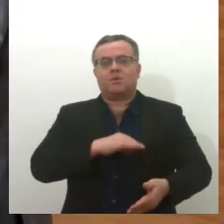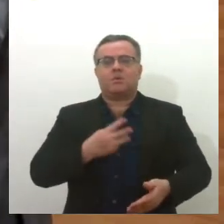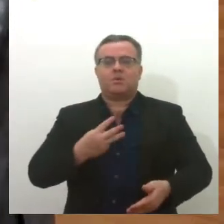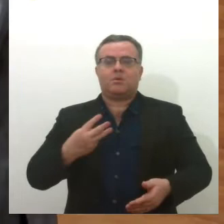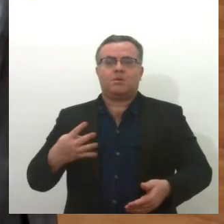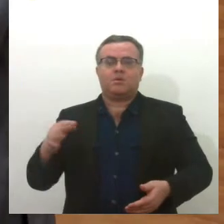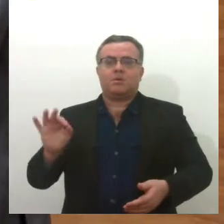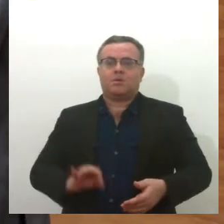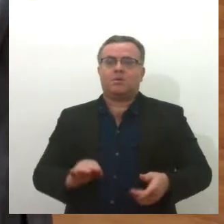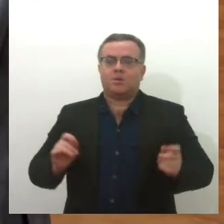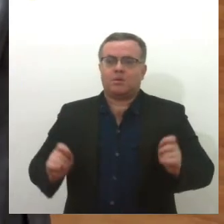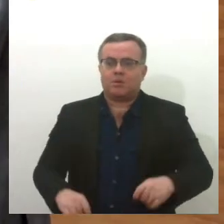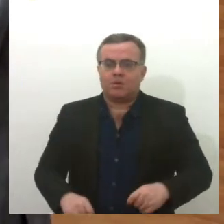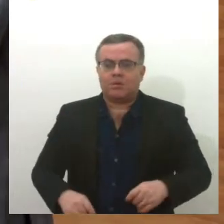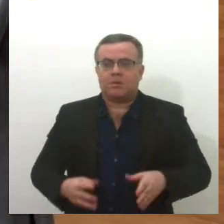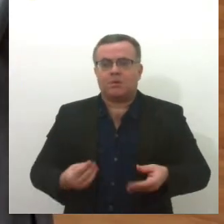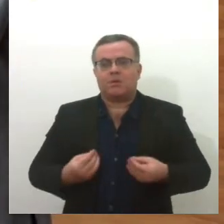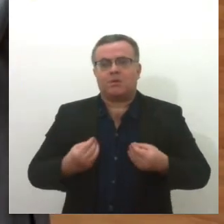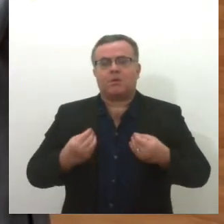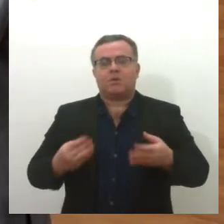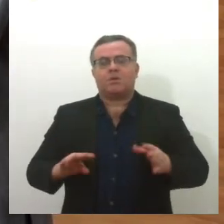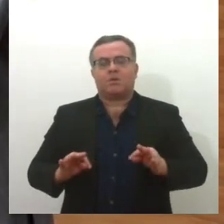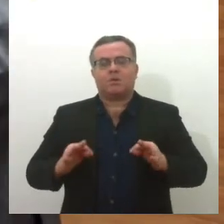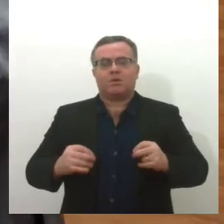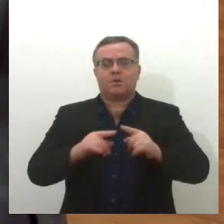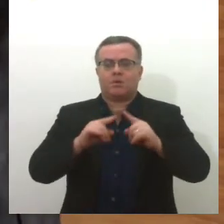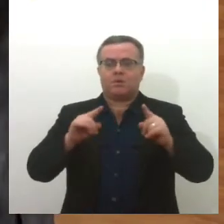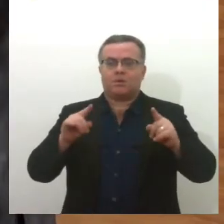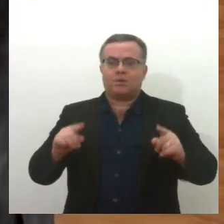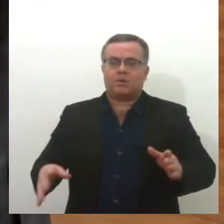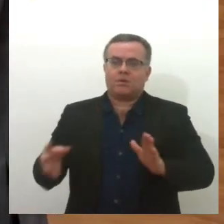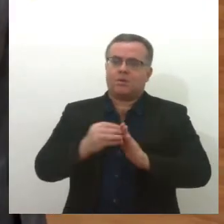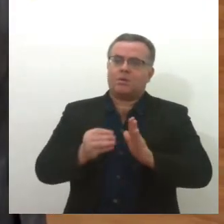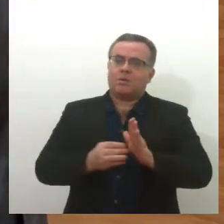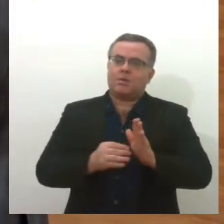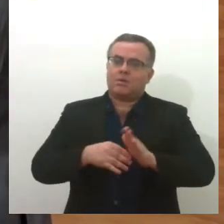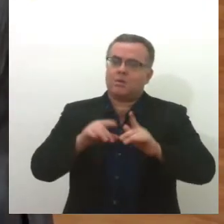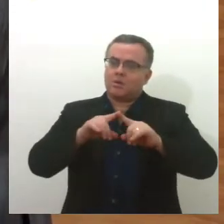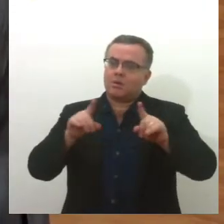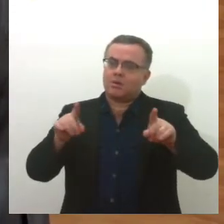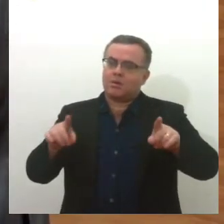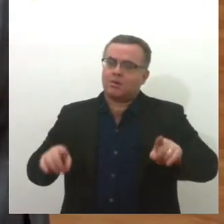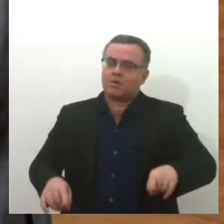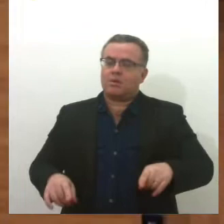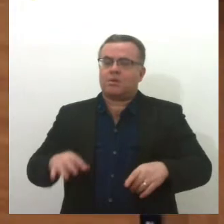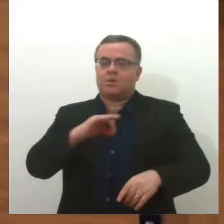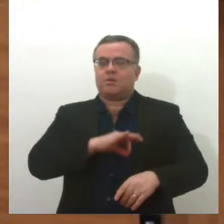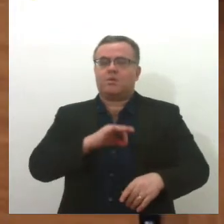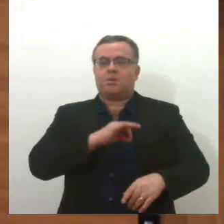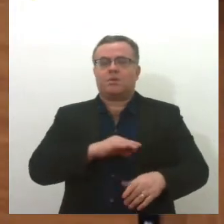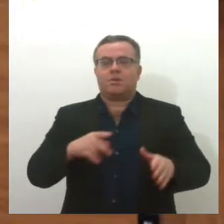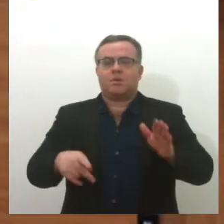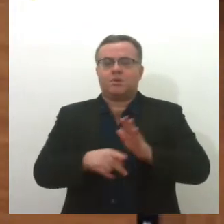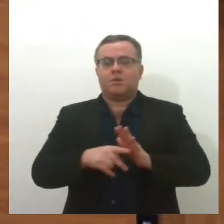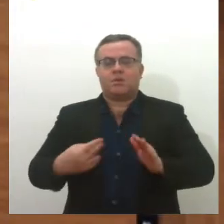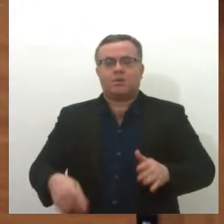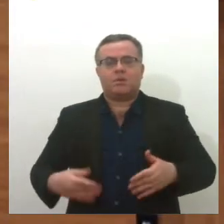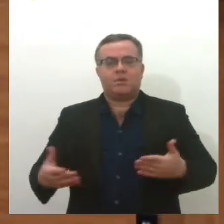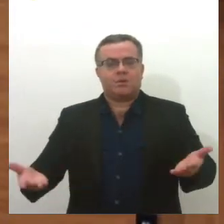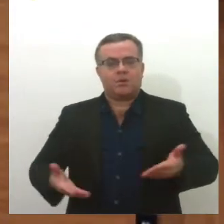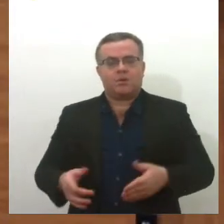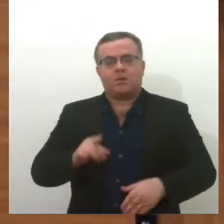concedido aos servidores enquadrados no plano de cargos, carreiras e vencimentos do Estado. A gente hoje recebe